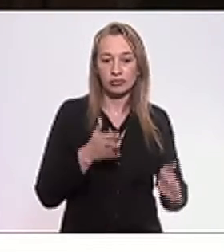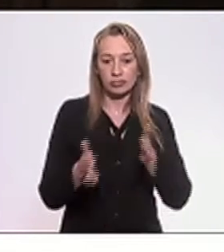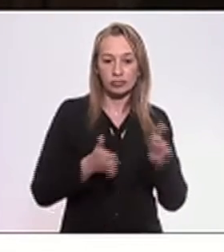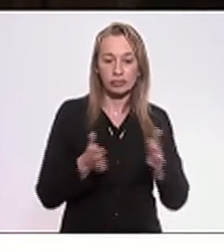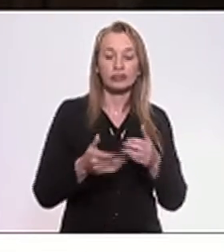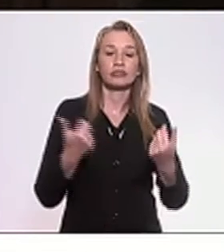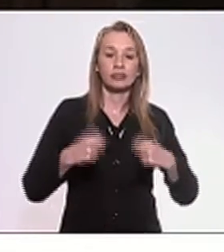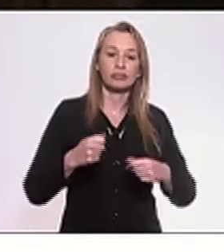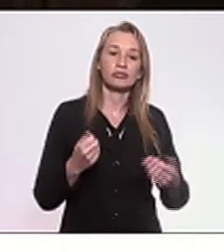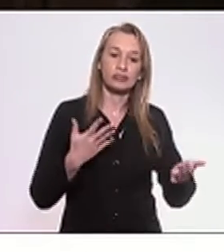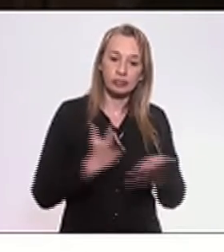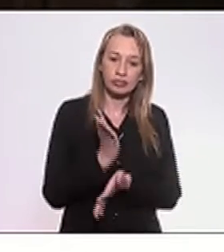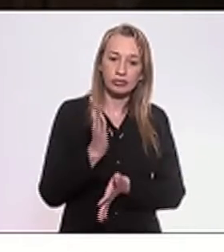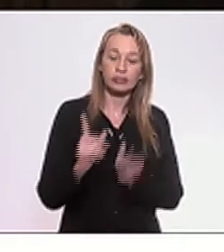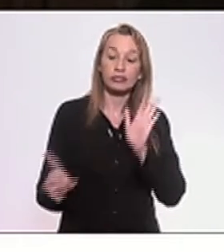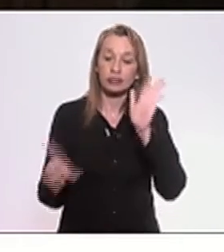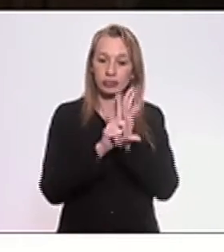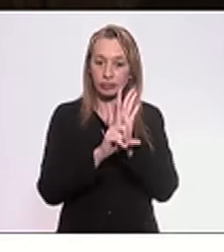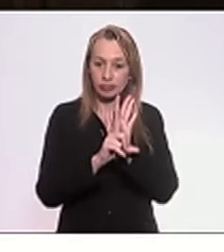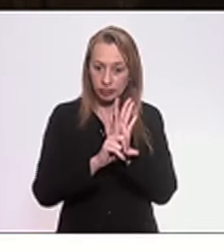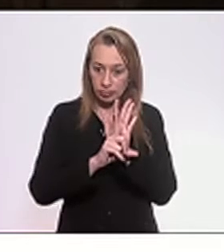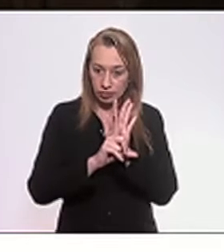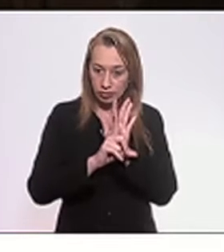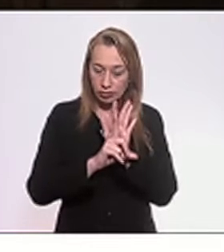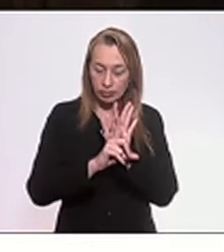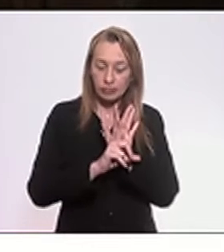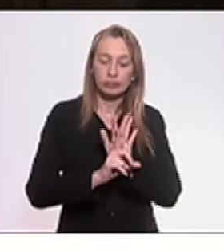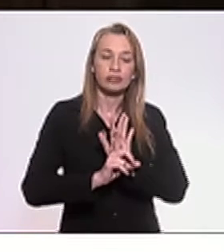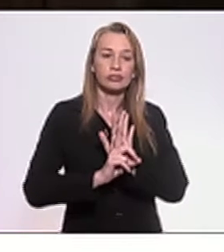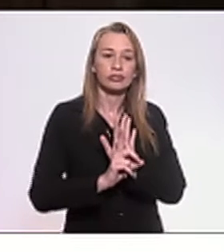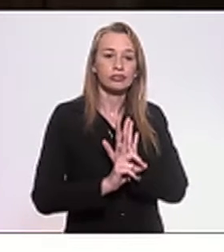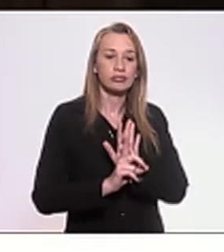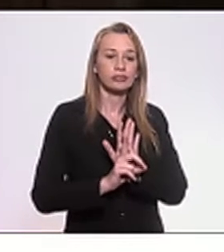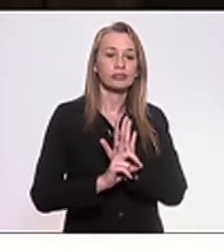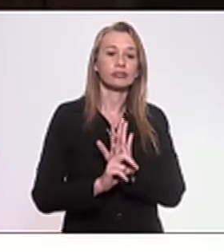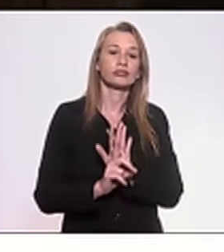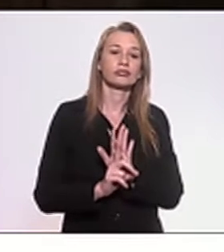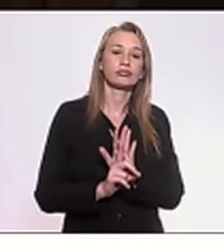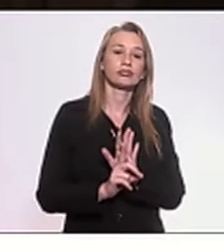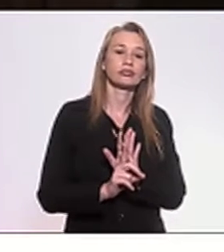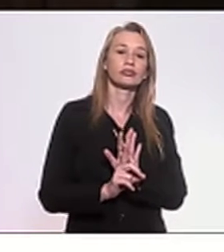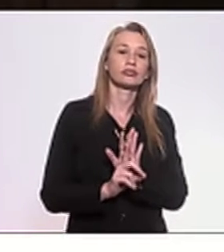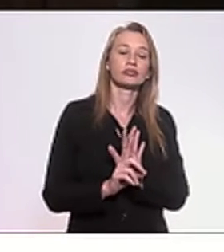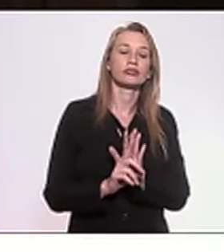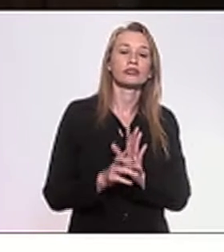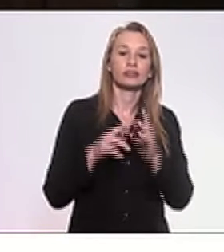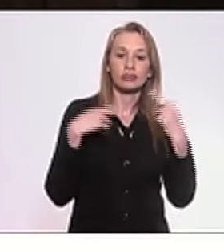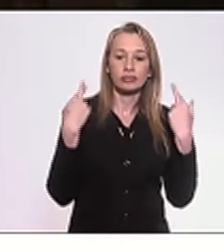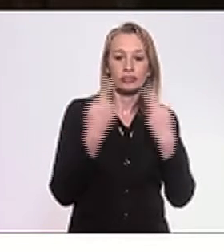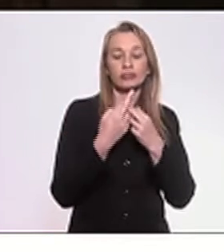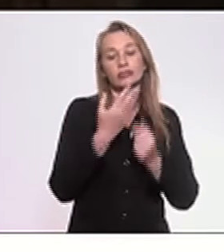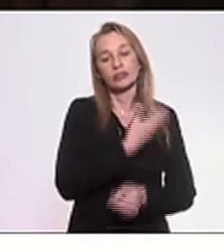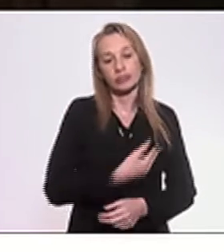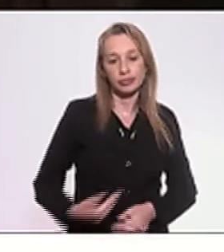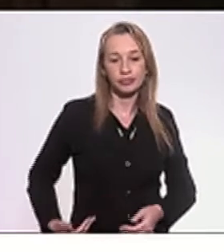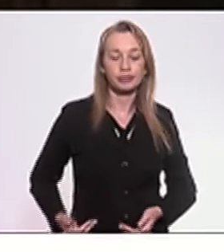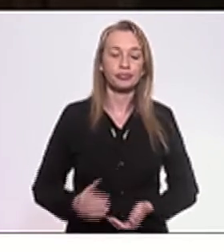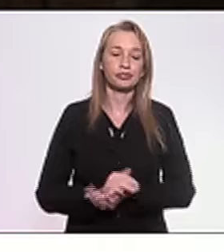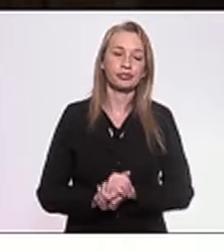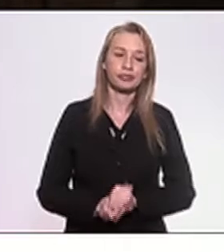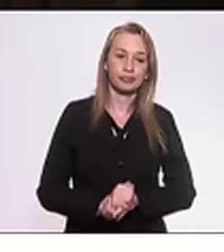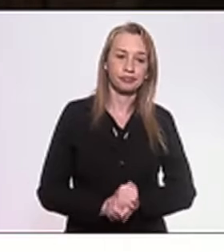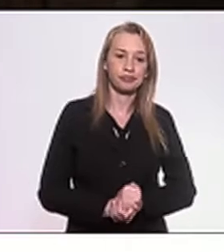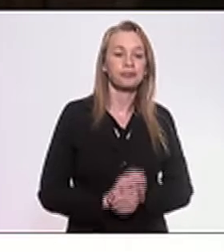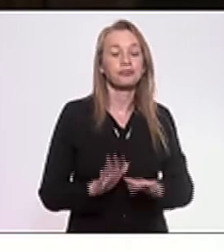lei precedida de audiência pública. Então,